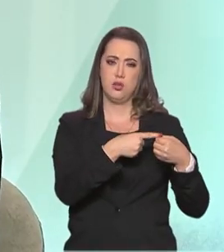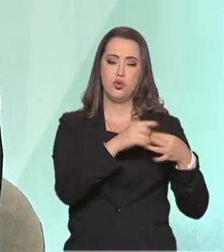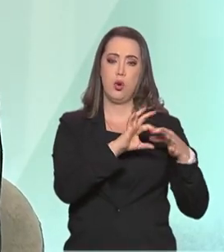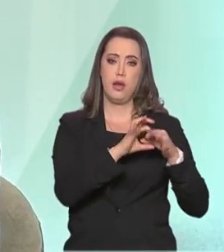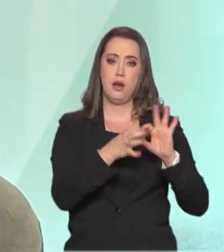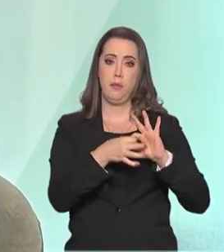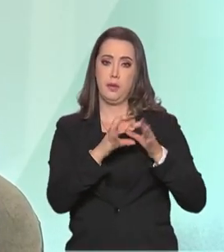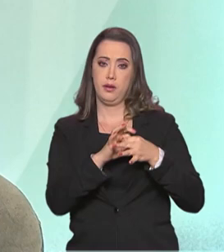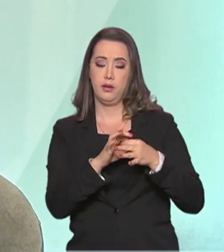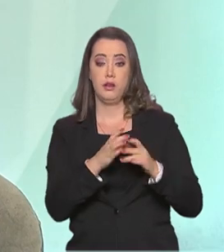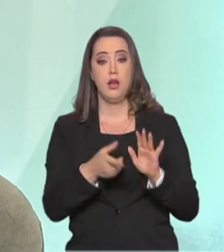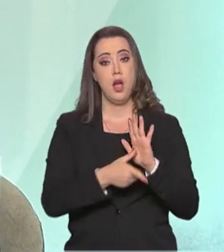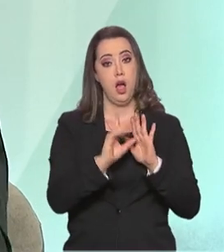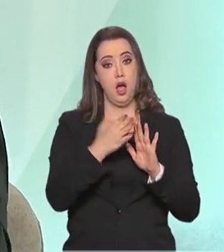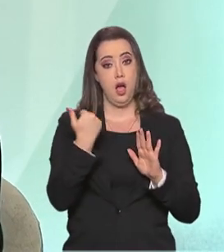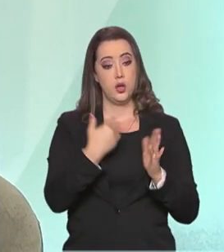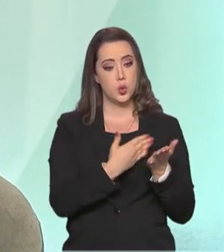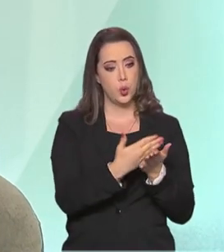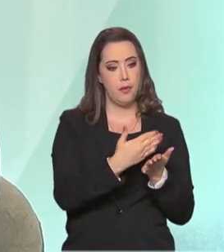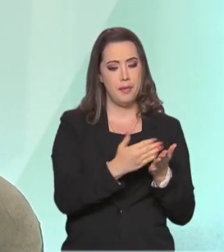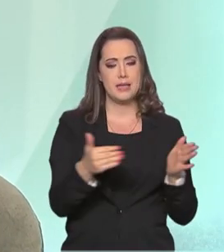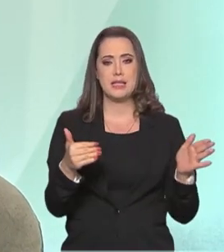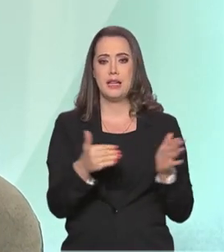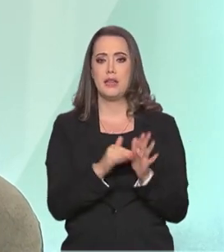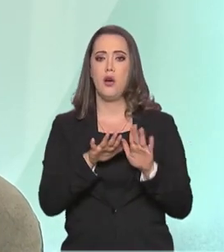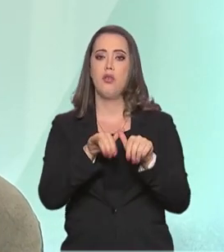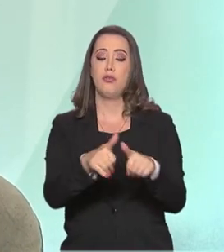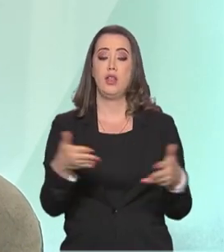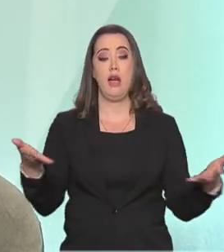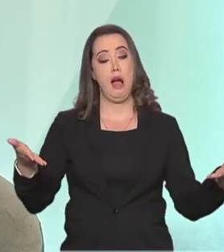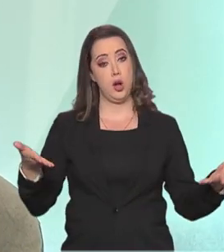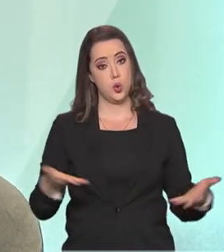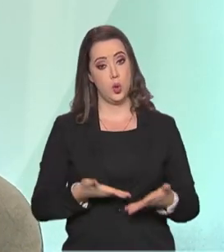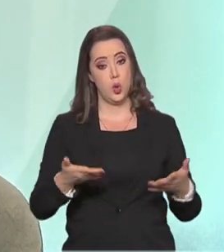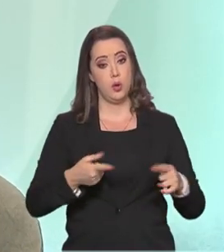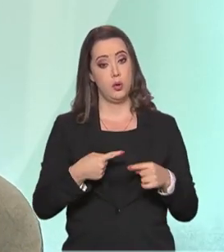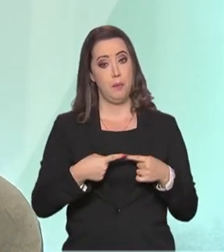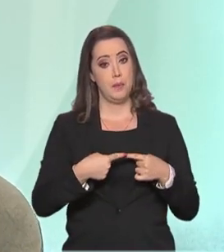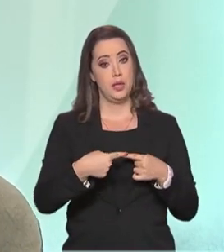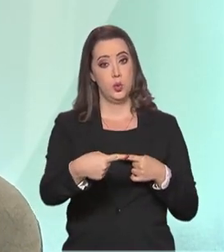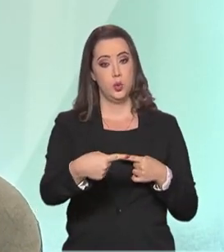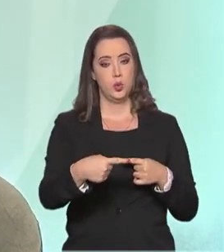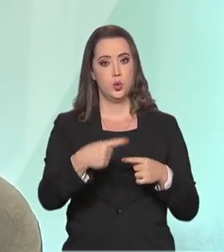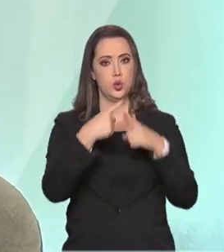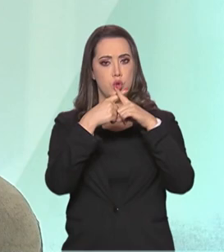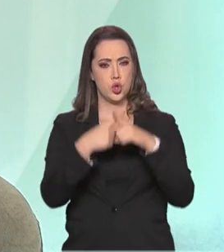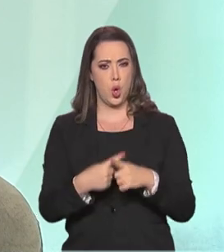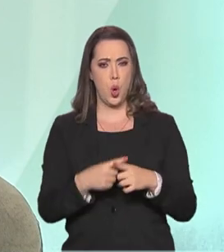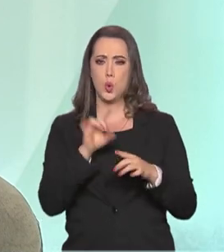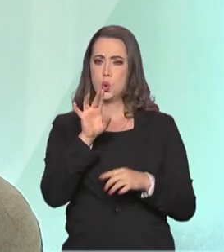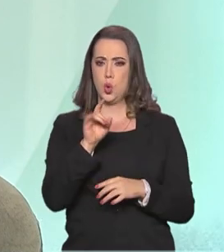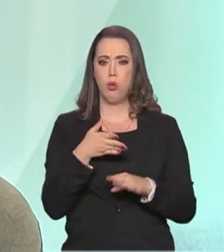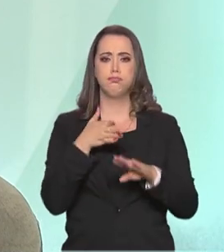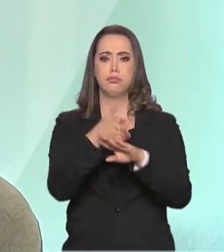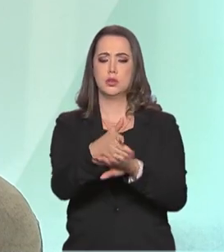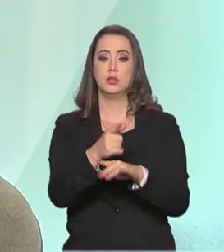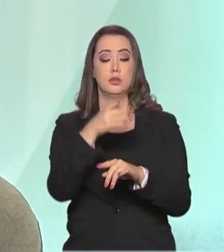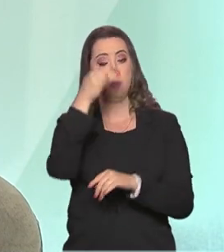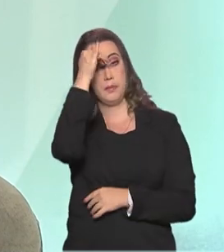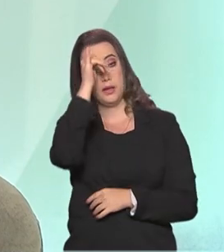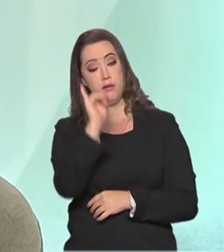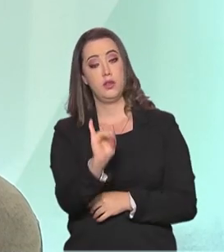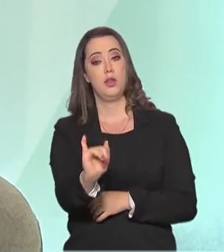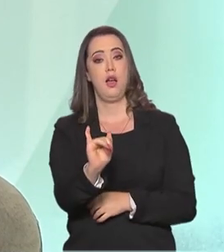passavam do início da Olimpíada até o final. Agora foi intensificado esse período de jogos para que evite e